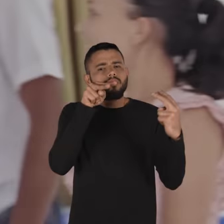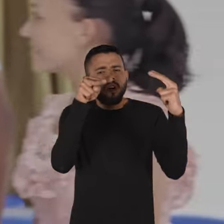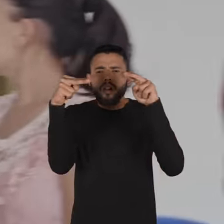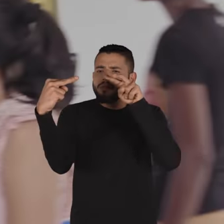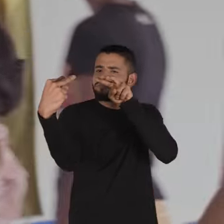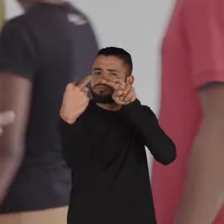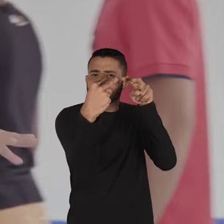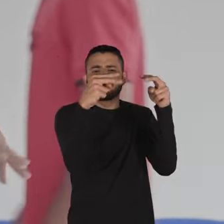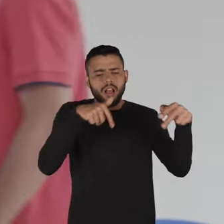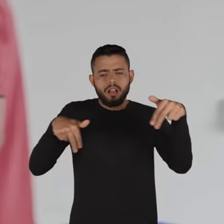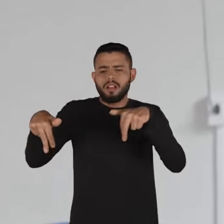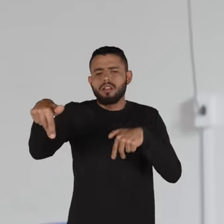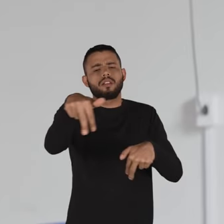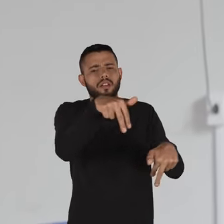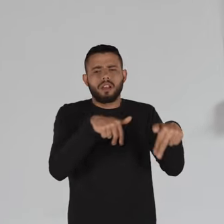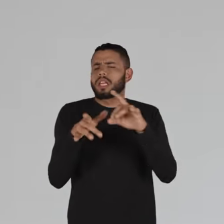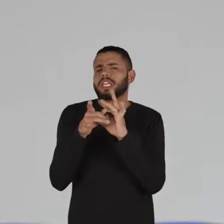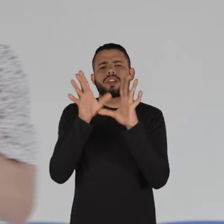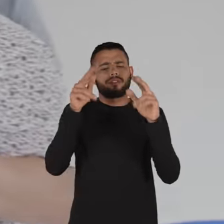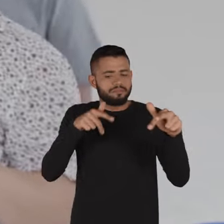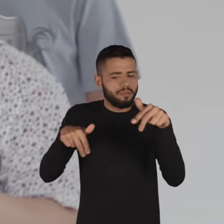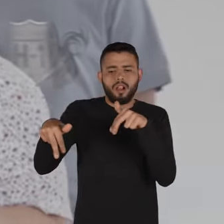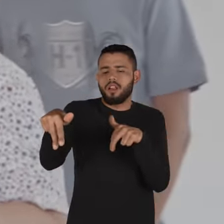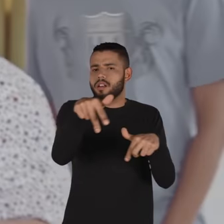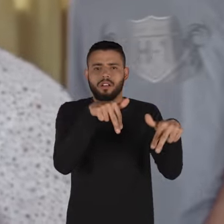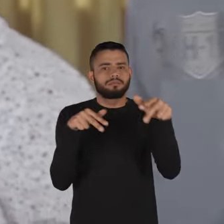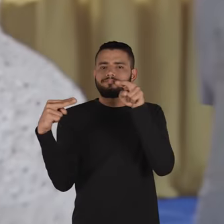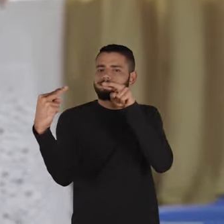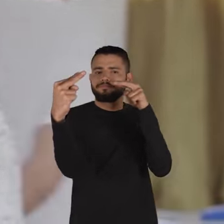Contempla o outro com o olhar. Circule livremente.